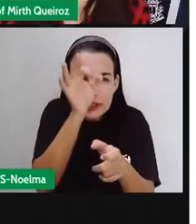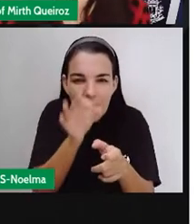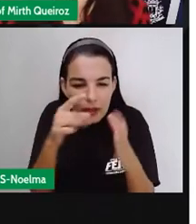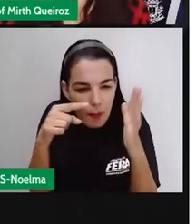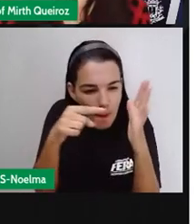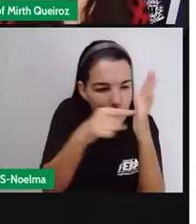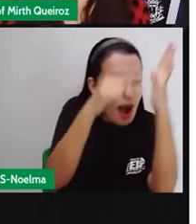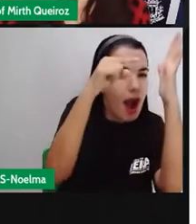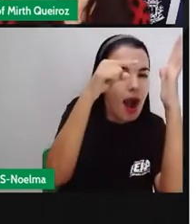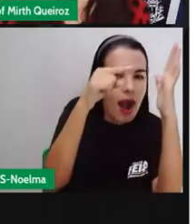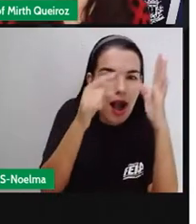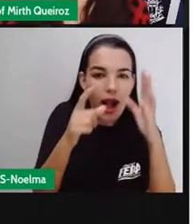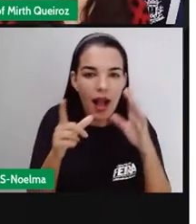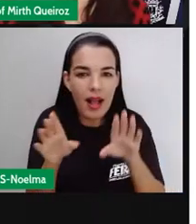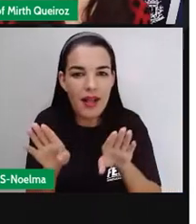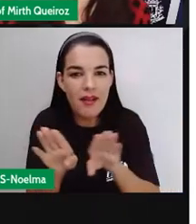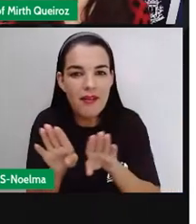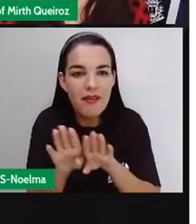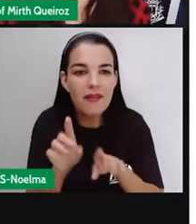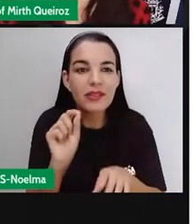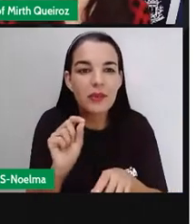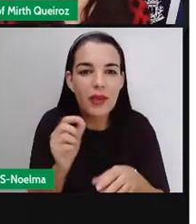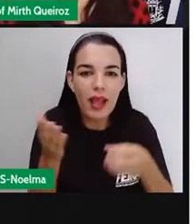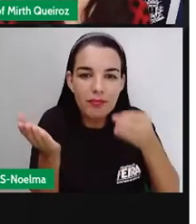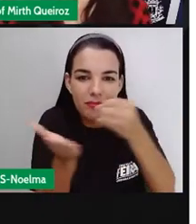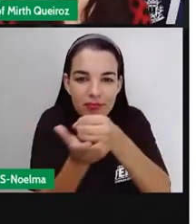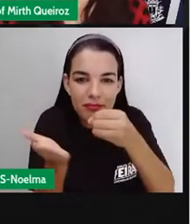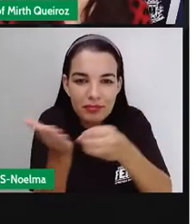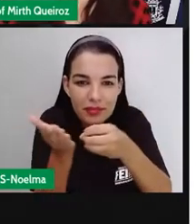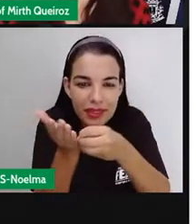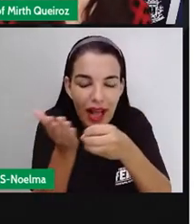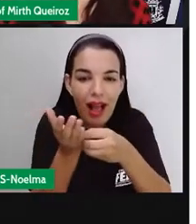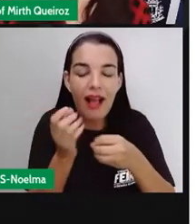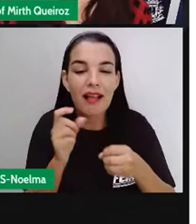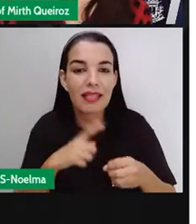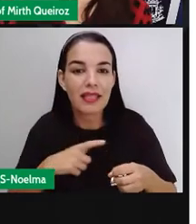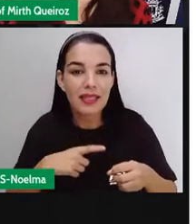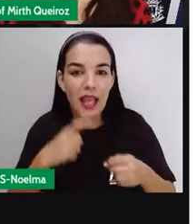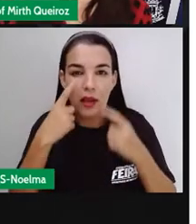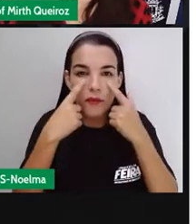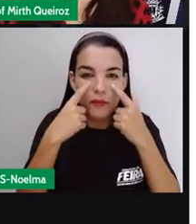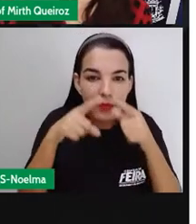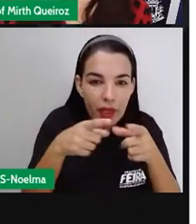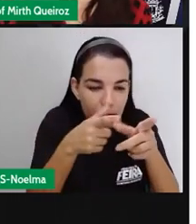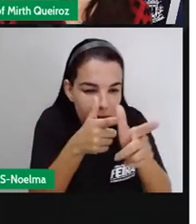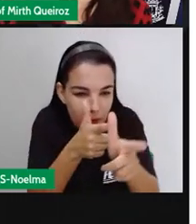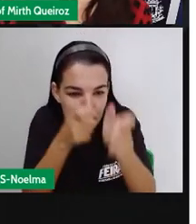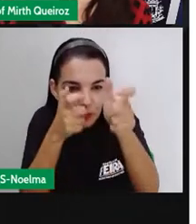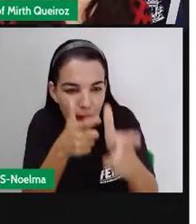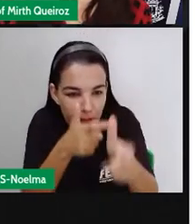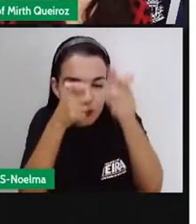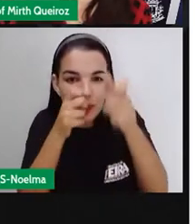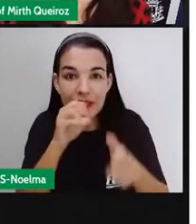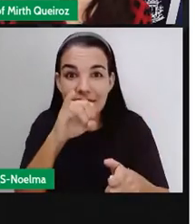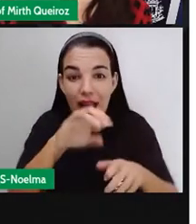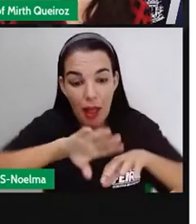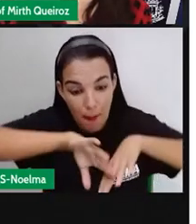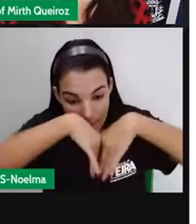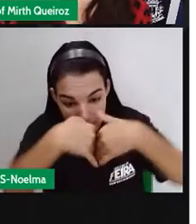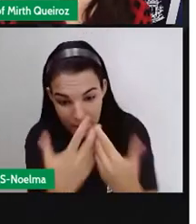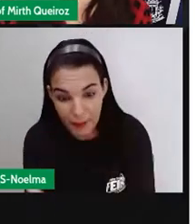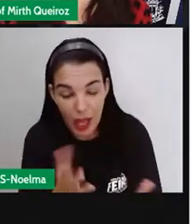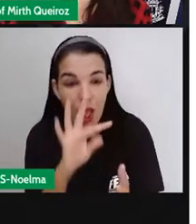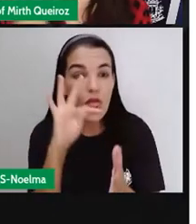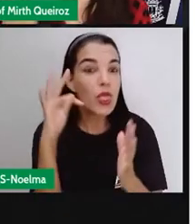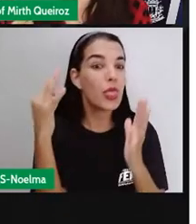nós colocamos latinhas coloridas, uma latinha sobre a outra. E vence esse tipo de brincadeira quem conseguir derrubar